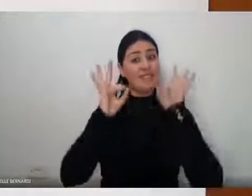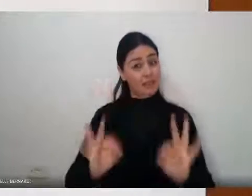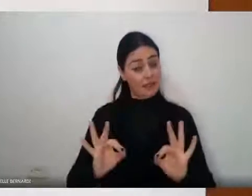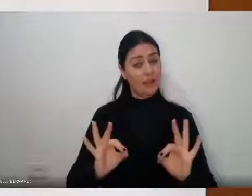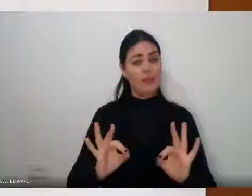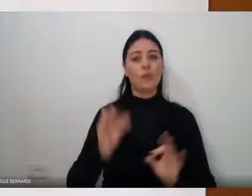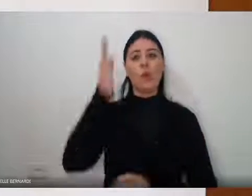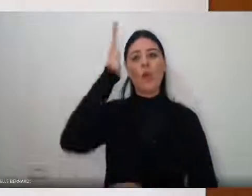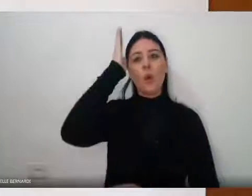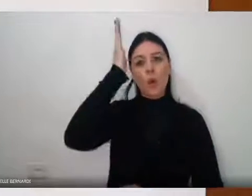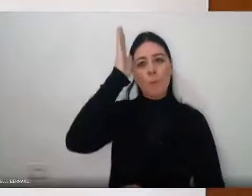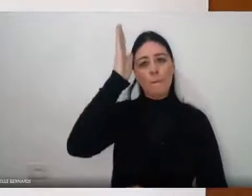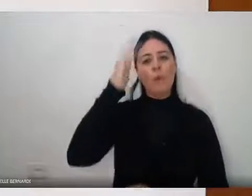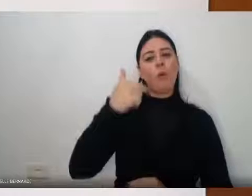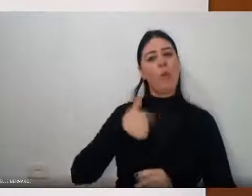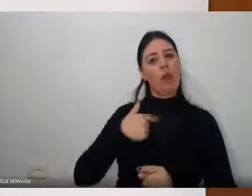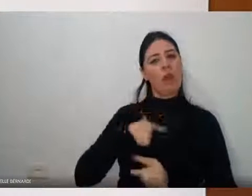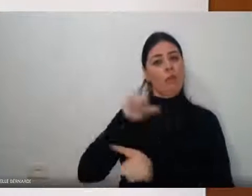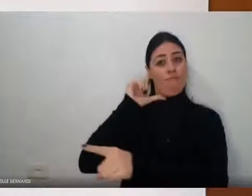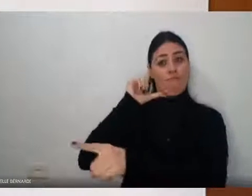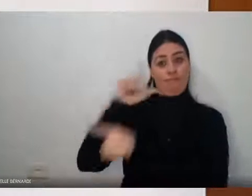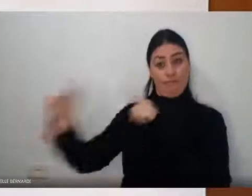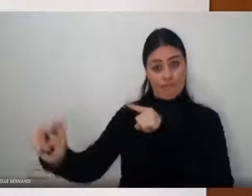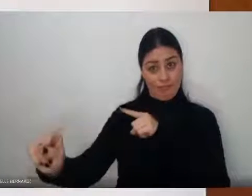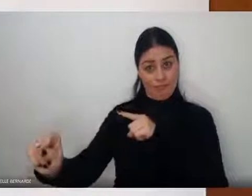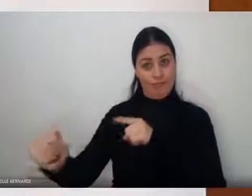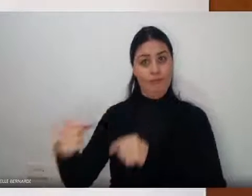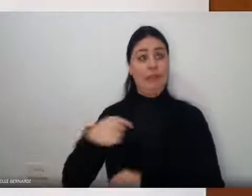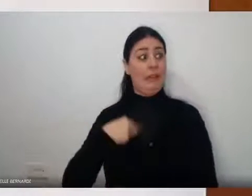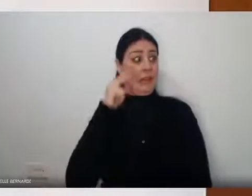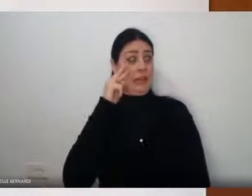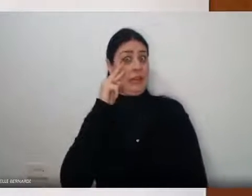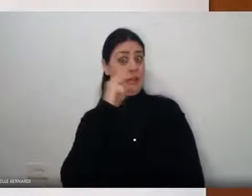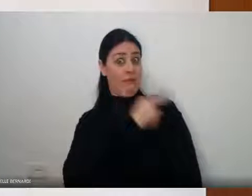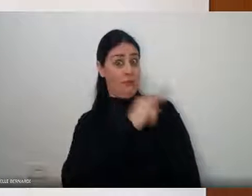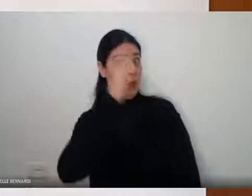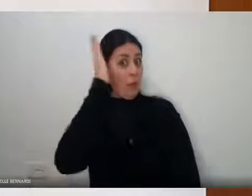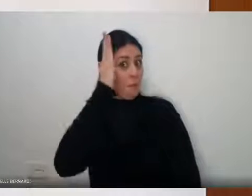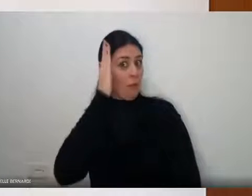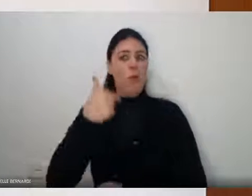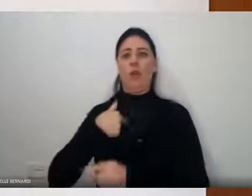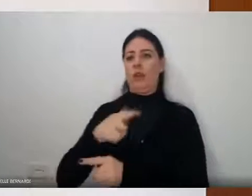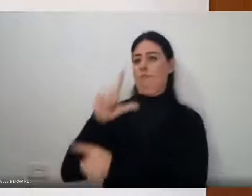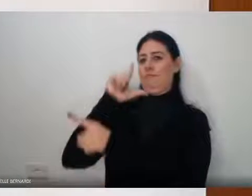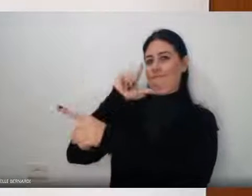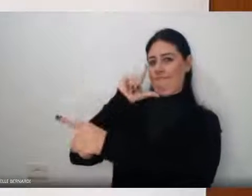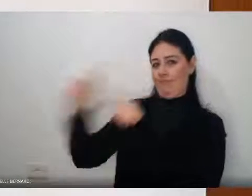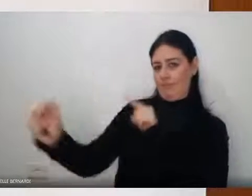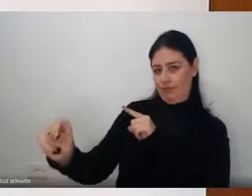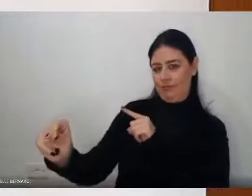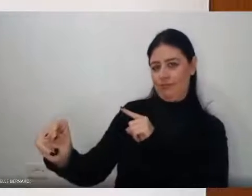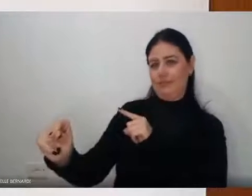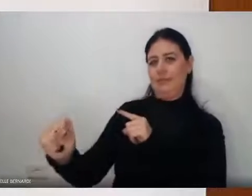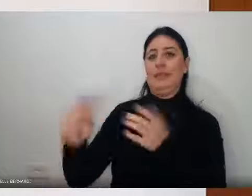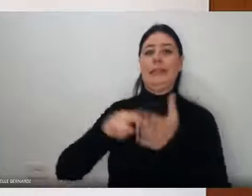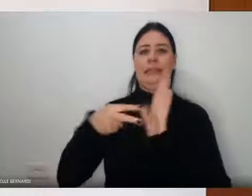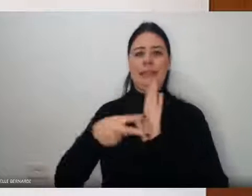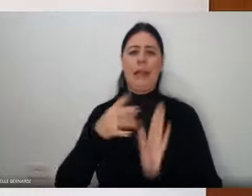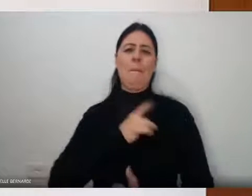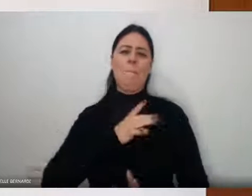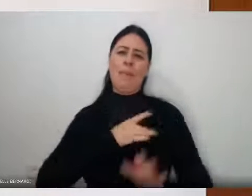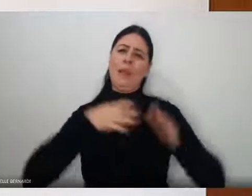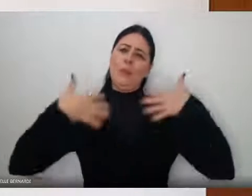do ser cercado, de uma padeira, de um círculo. Então, os ditados populares, eles são frases que trazem algum ensinamento,